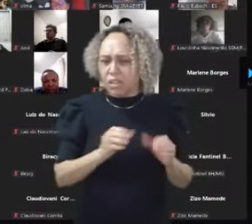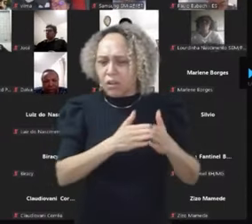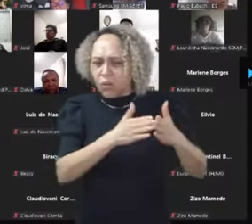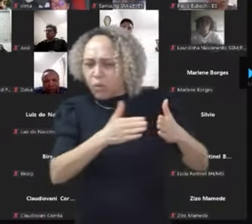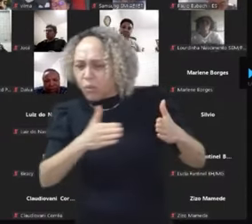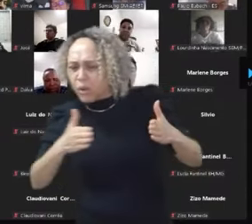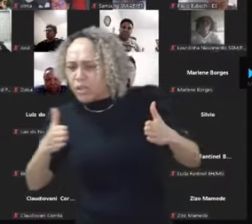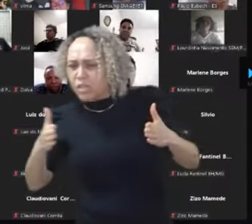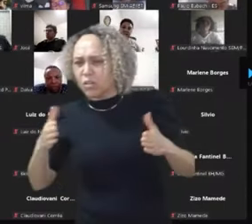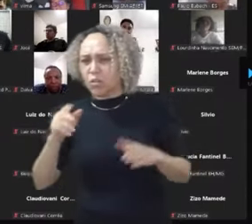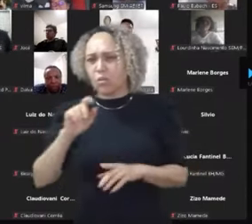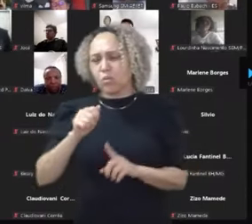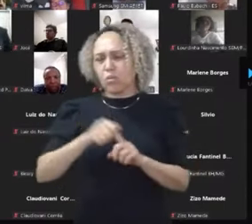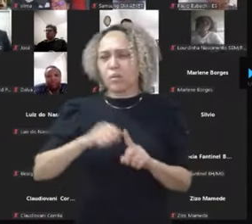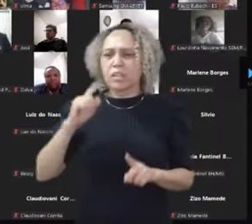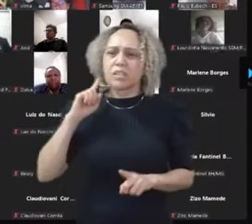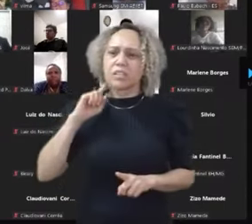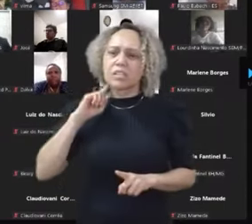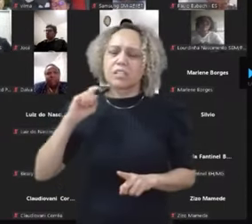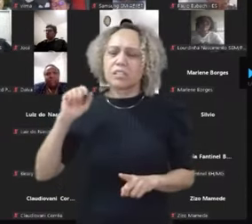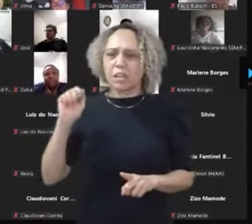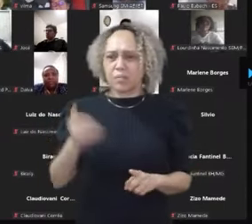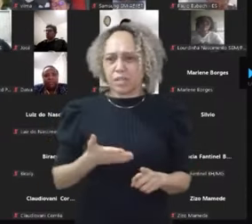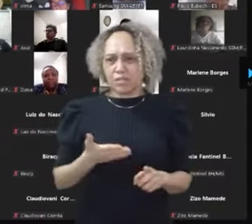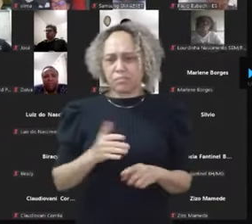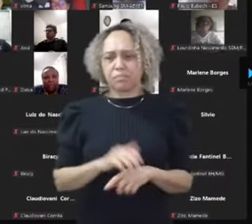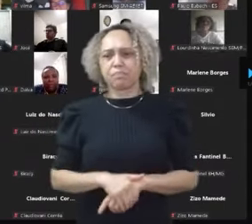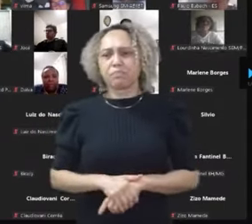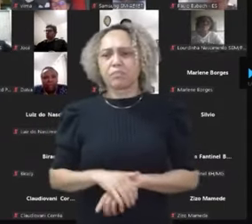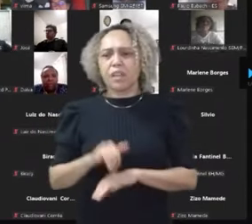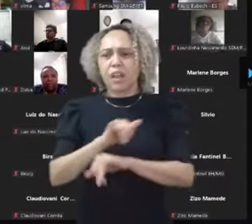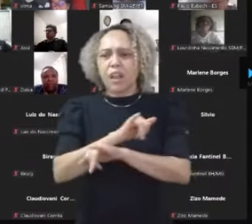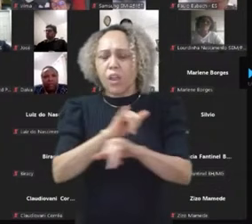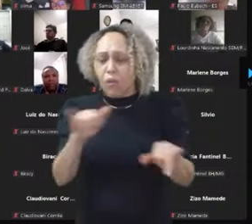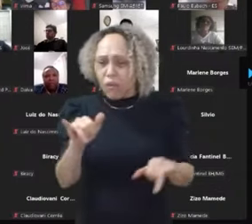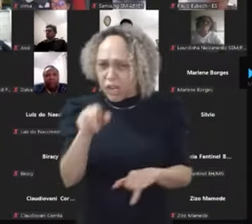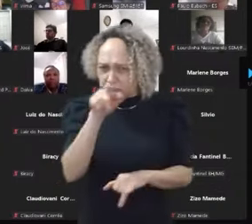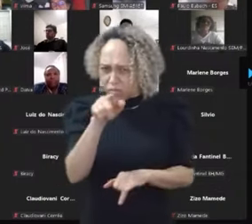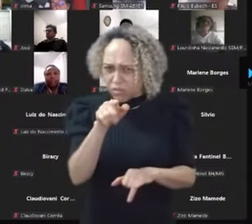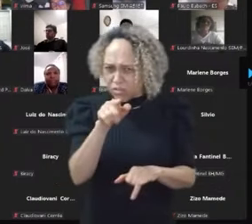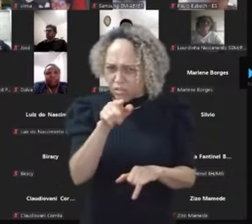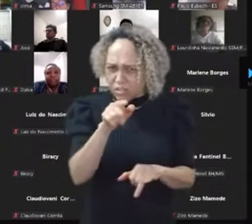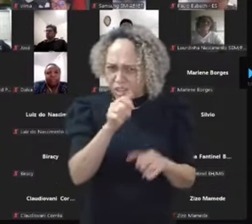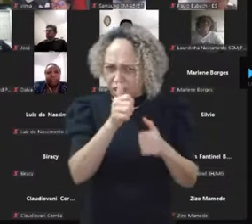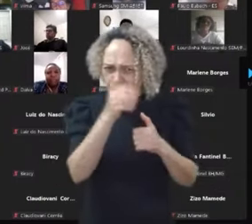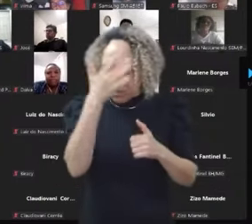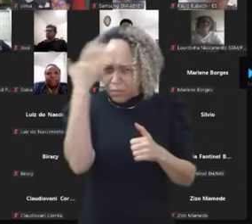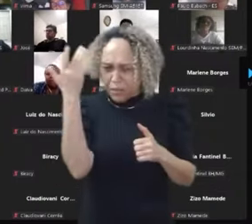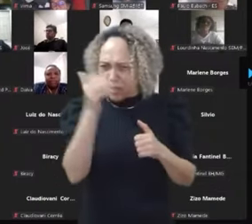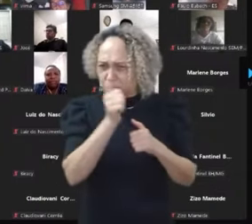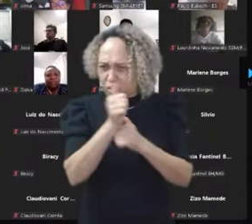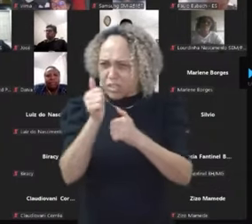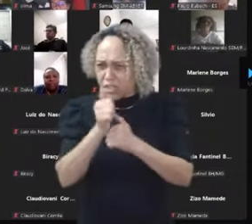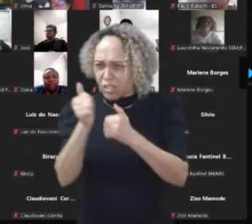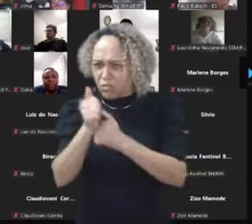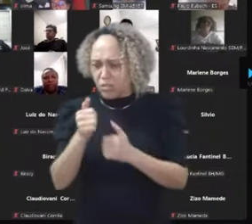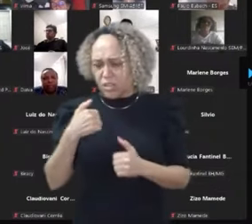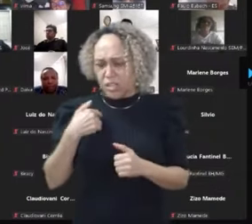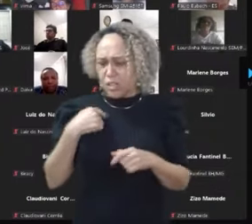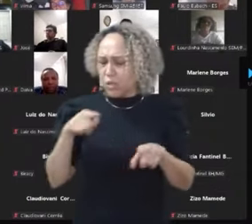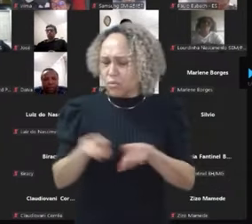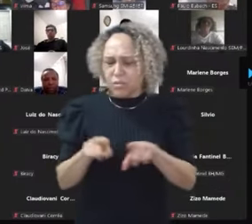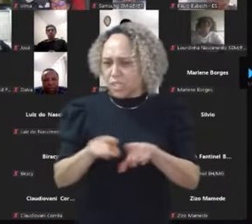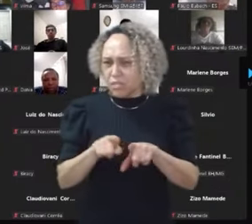E aí eu falei, olha, você não está ganhando seguidores? Vocês aí não estão ganhando seguidores? Eu também estou ganhando bem menos? Porque